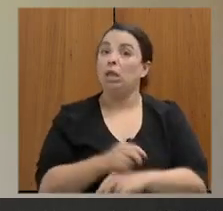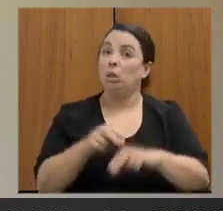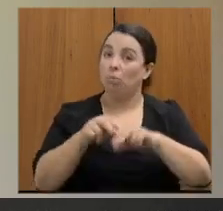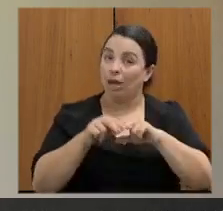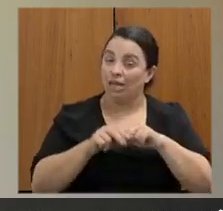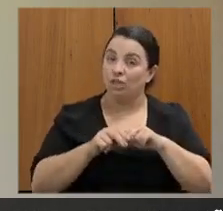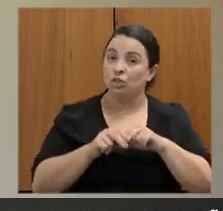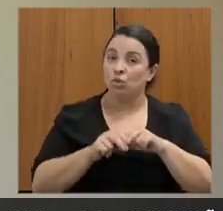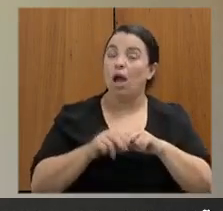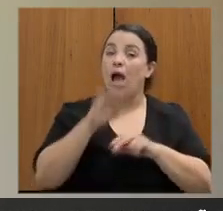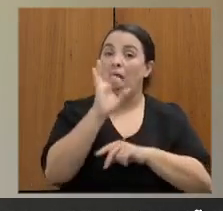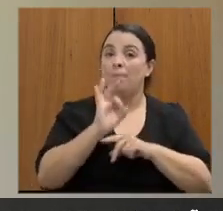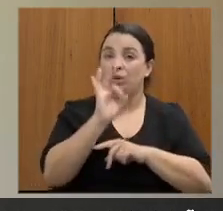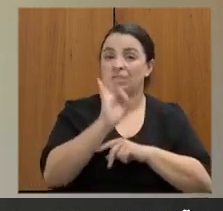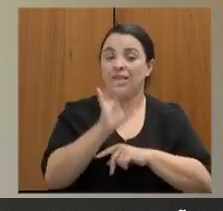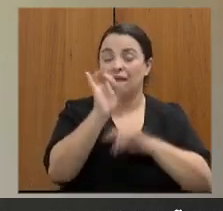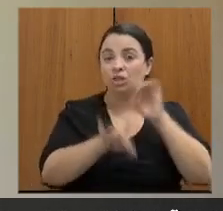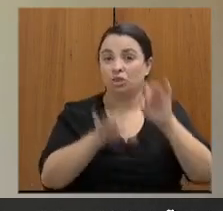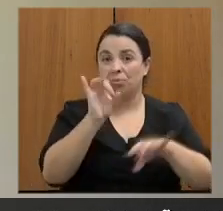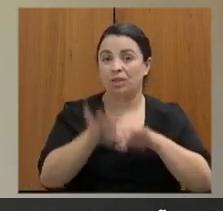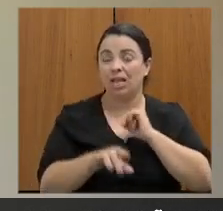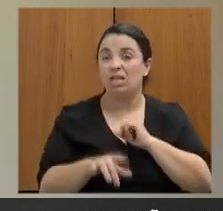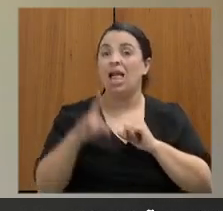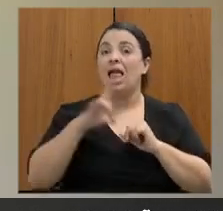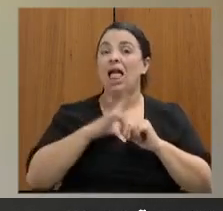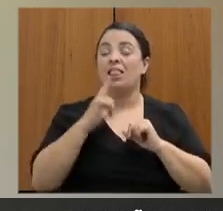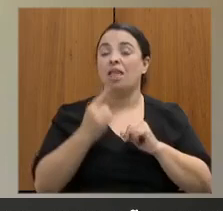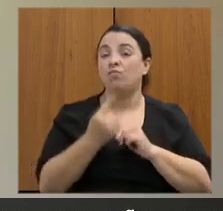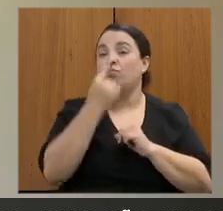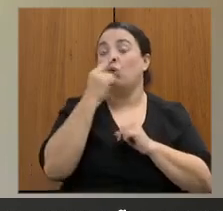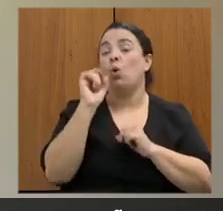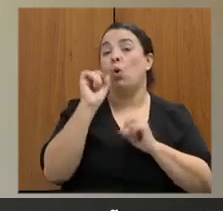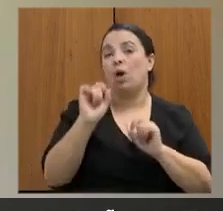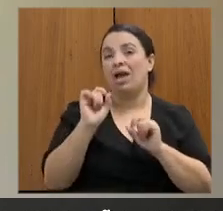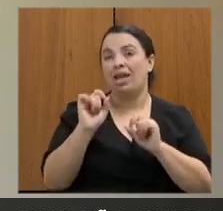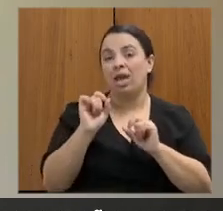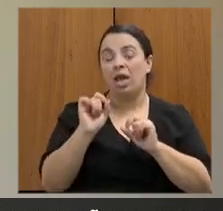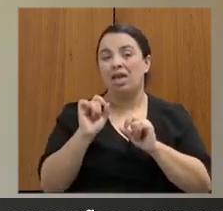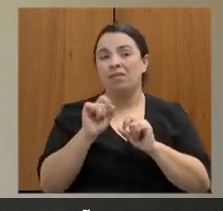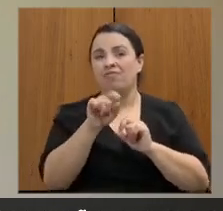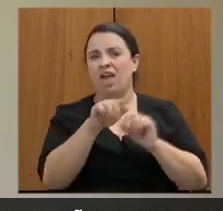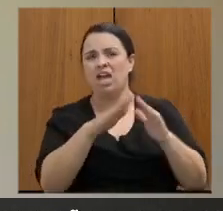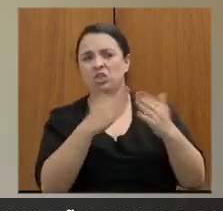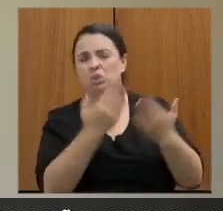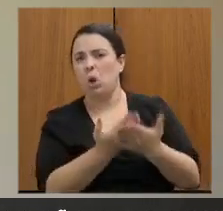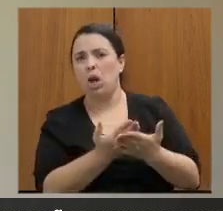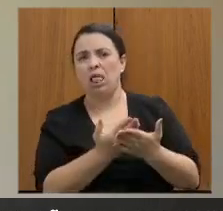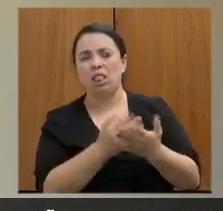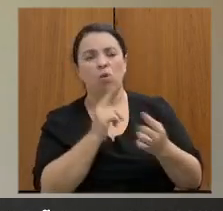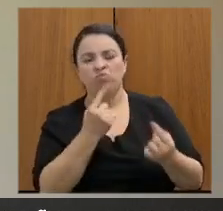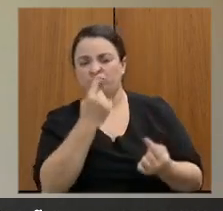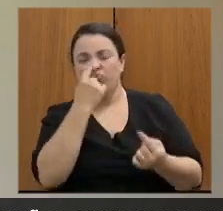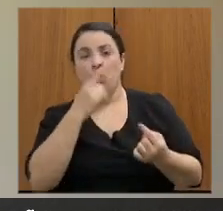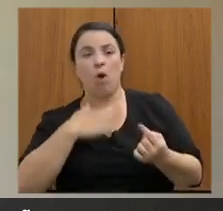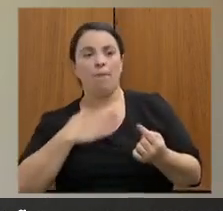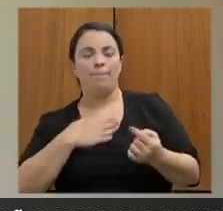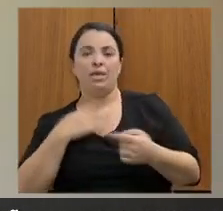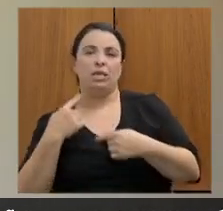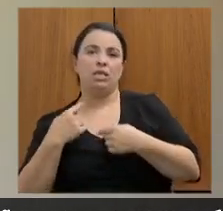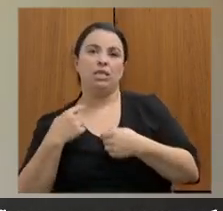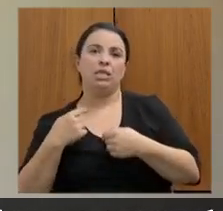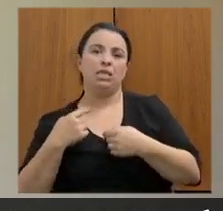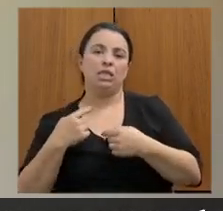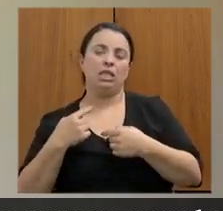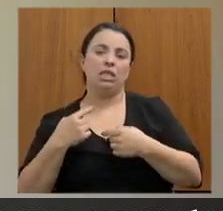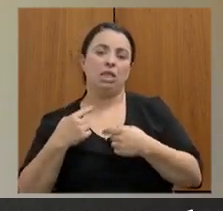vinculada a essa questão de não se identificar a real necessidade especificidade daqueles alunos e me